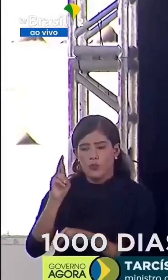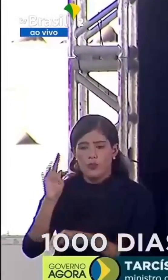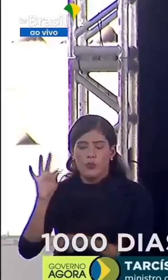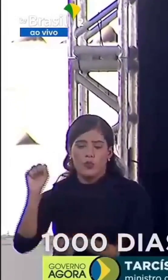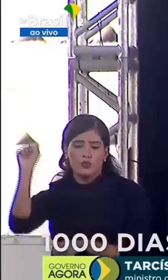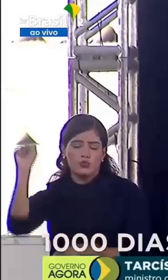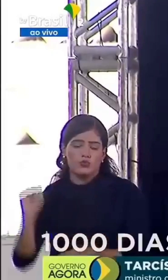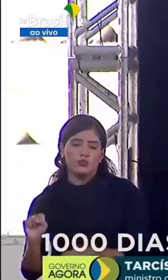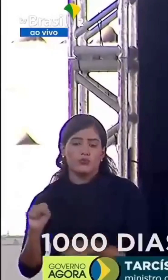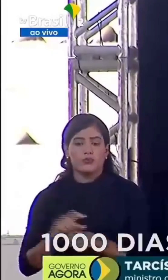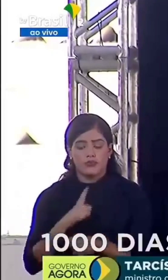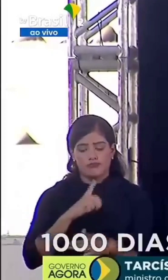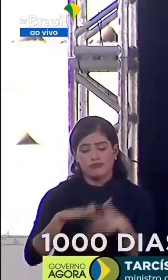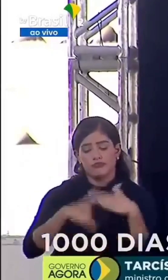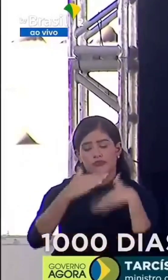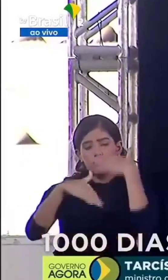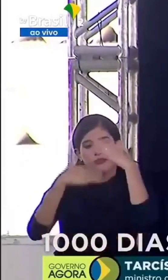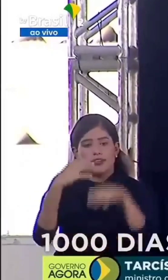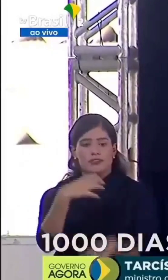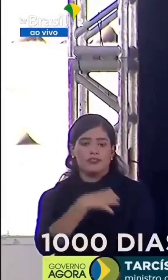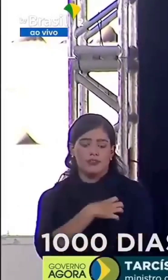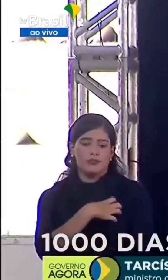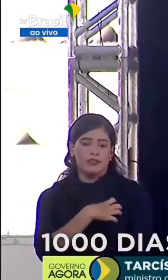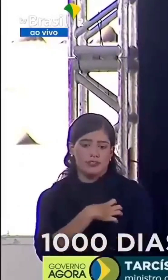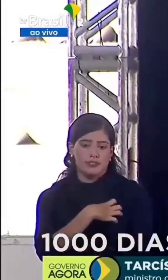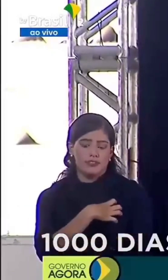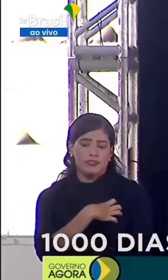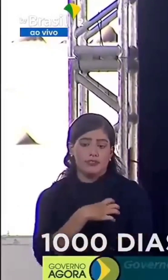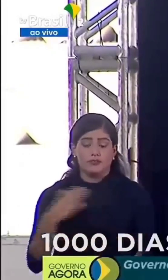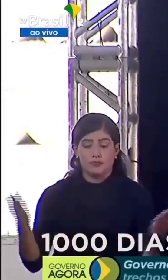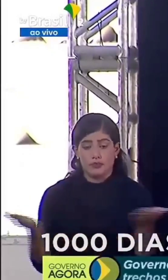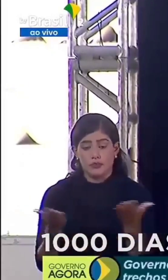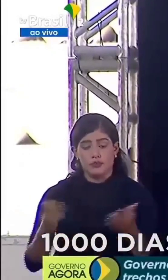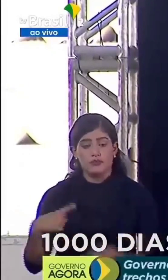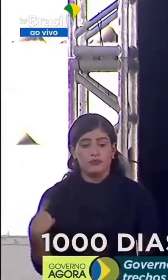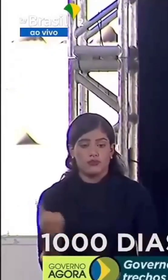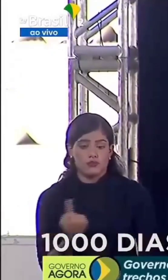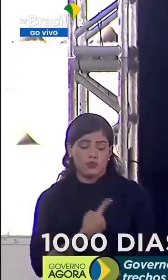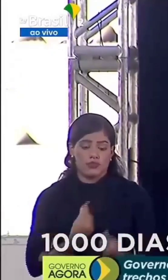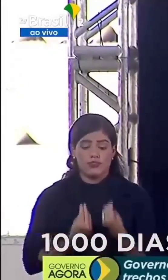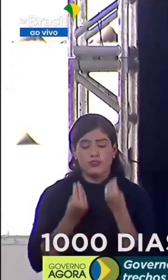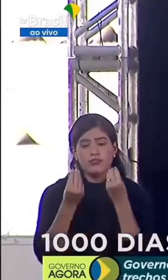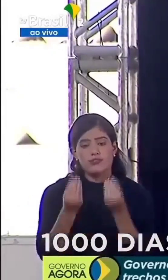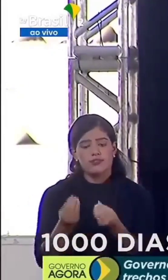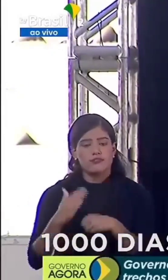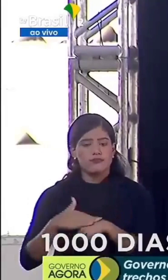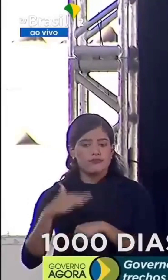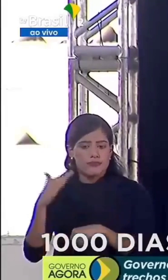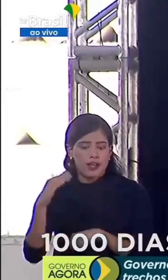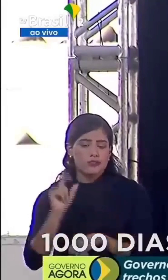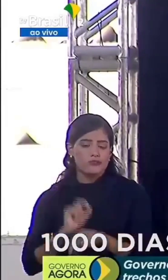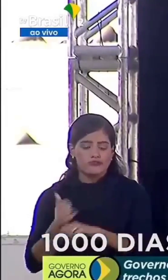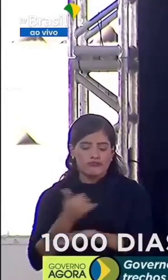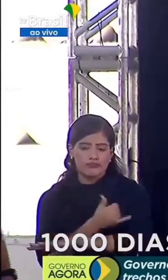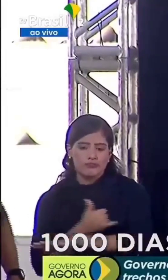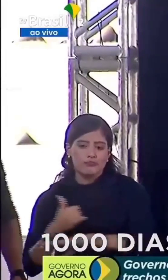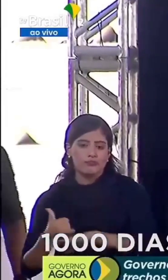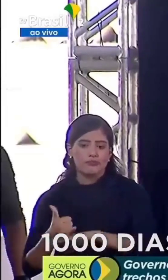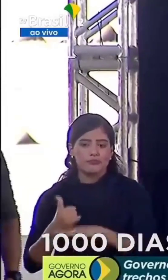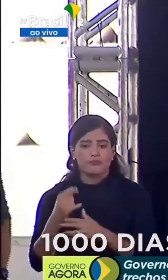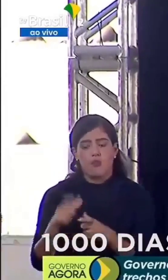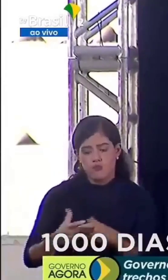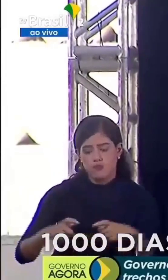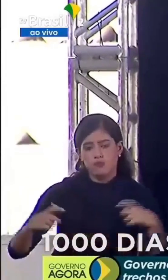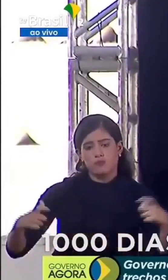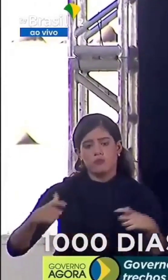desenvolvimento chegando na Bahia. Hoje, nós estamos entregando mais pavimento, mais duplicação